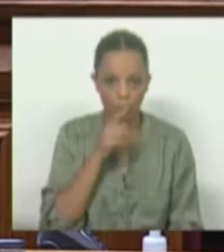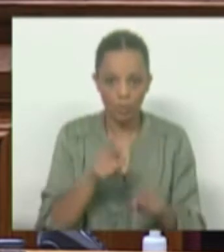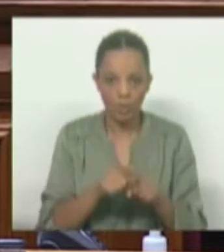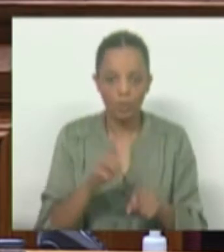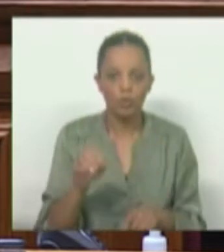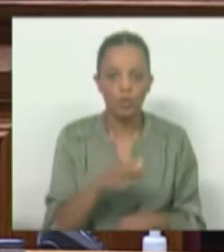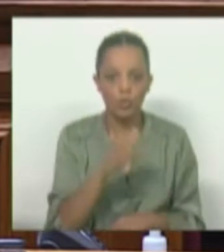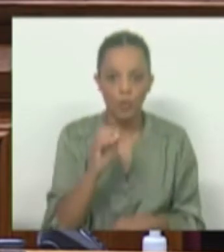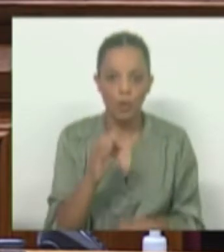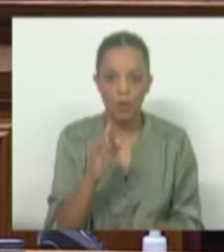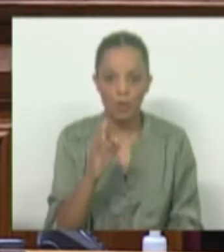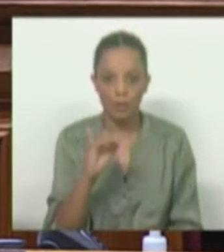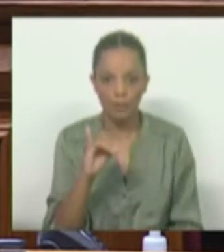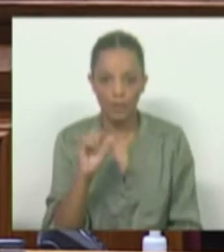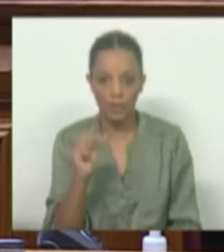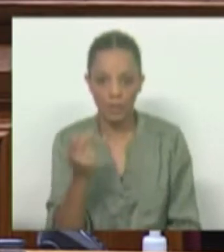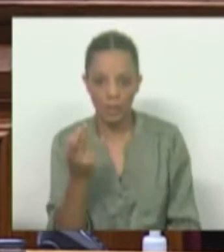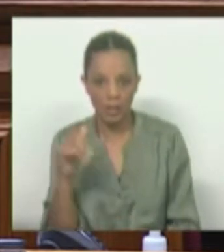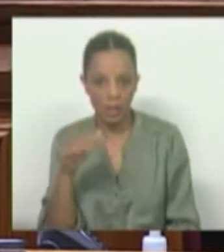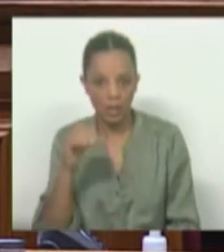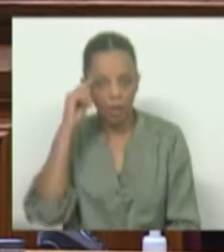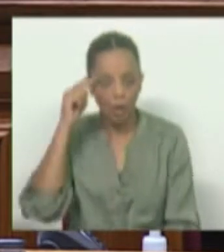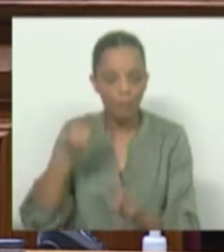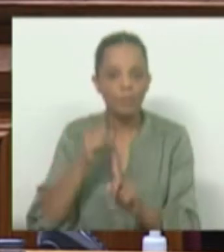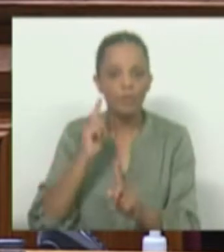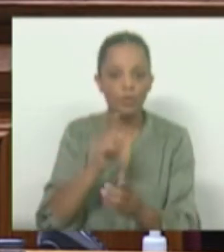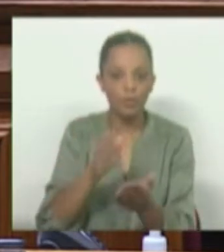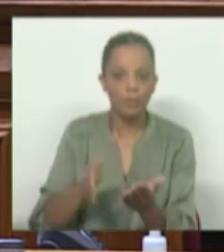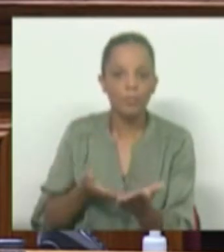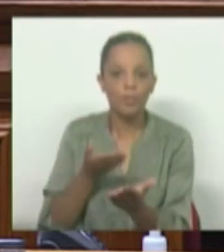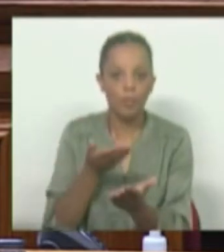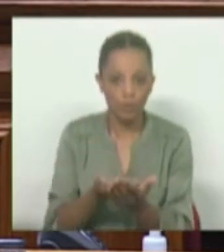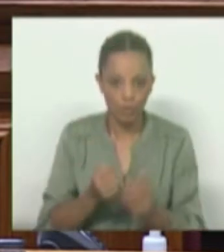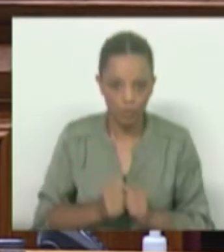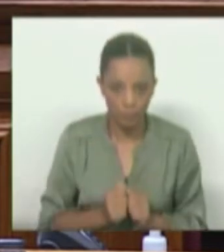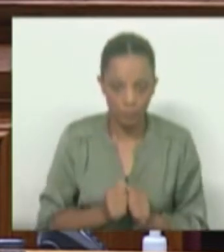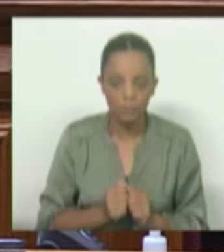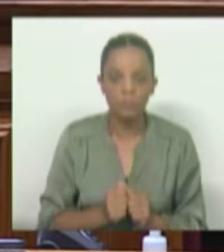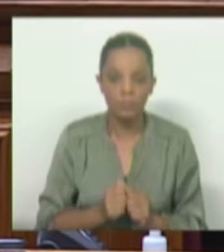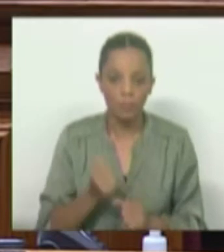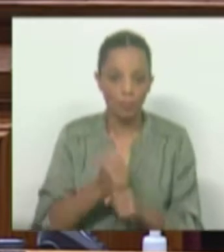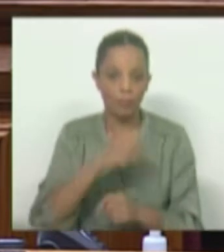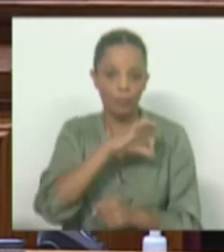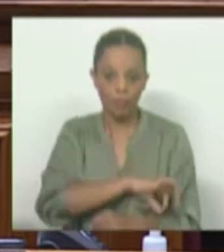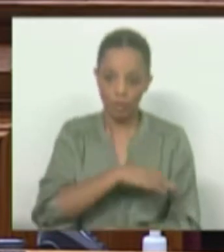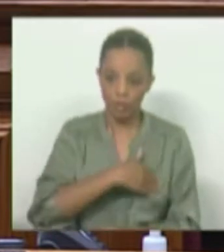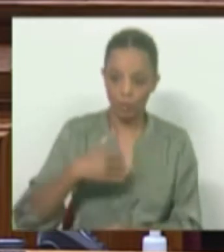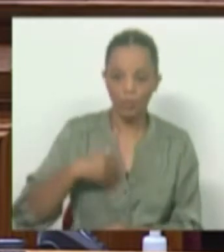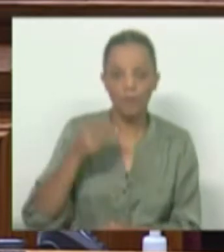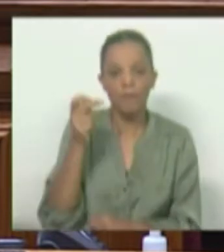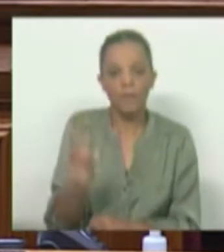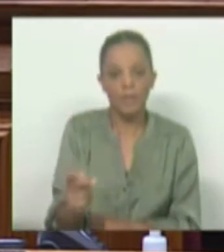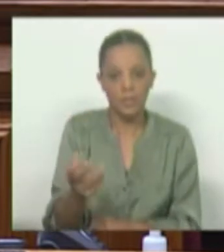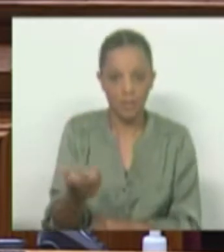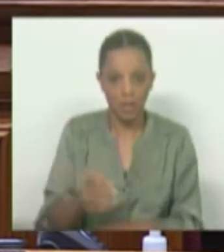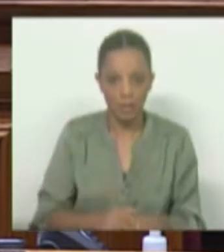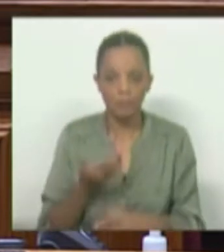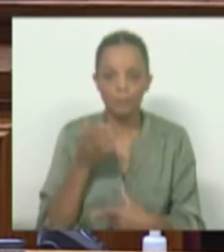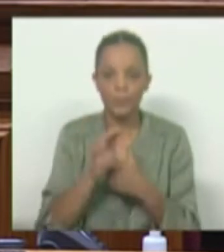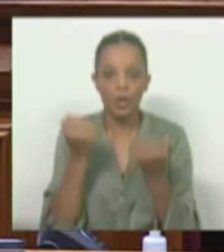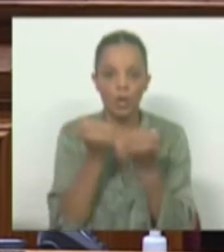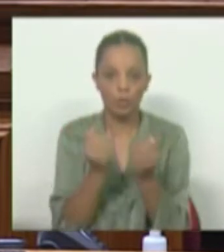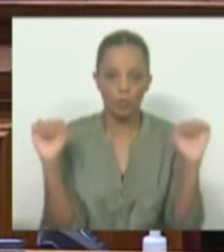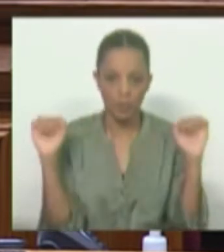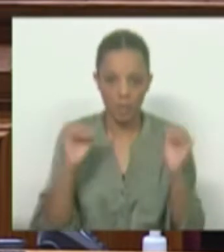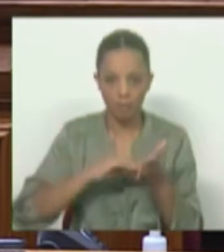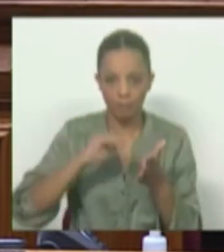Coutinho de Figueiredo é que nós trouxemos propostas para fixar profissionais no Serviço Nacional de Saúde, em particular garantindo a autonomia na contratação dos